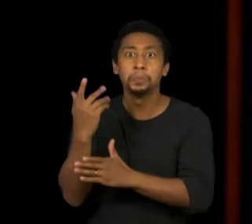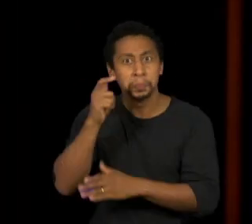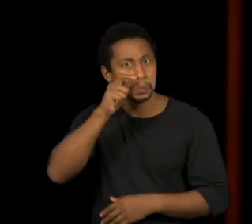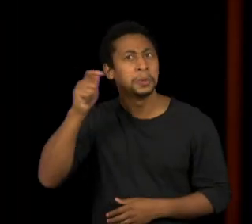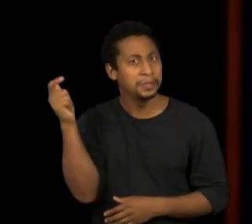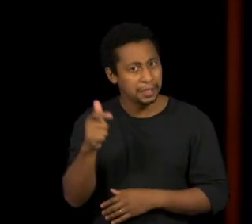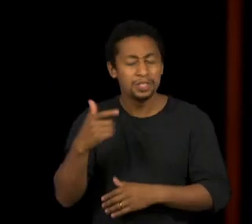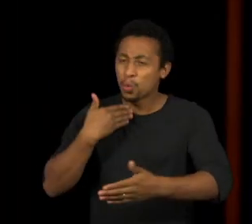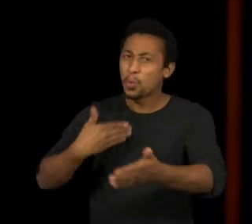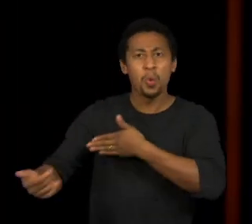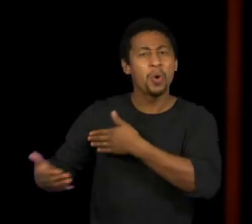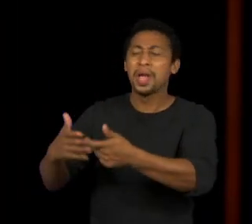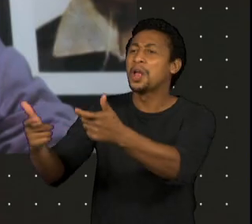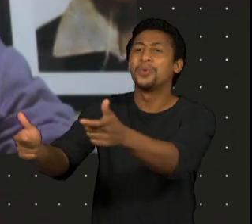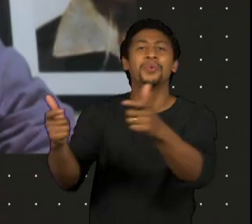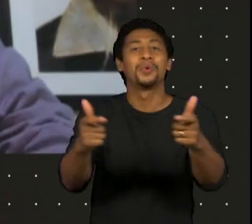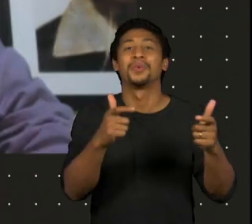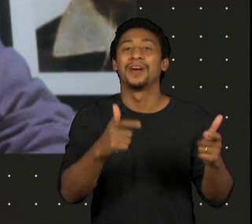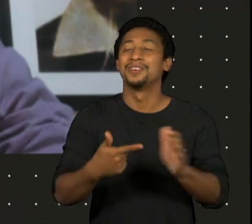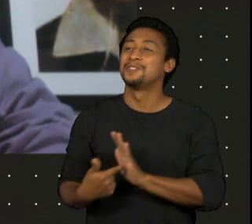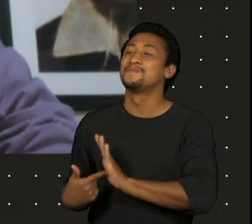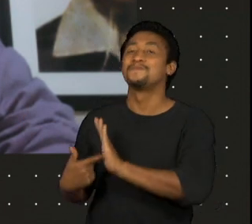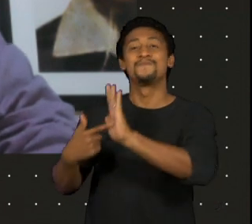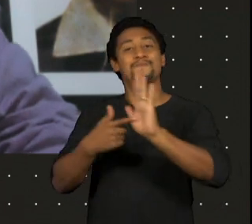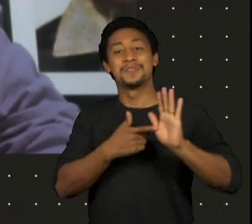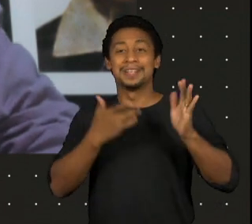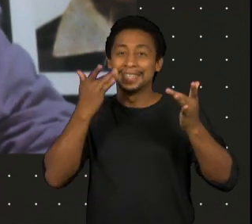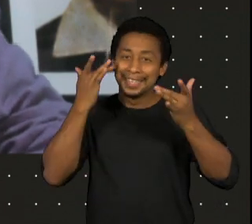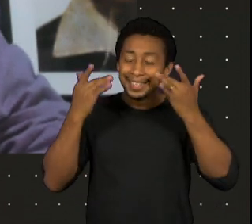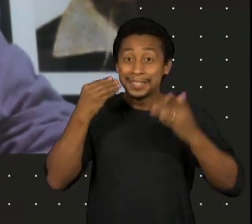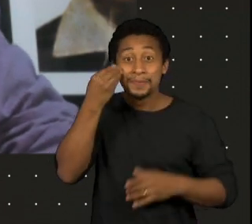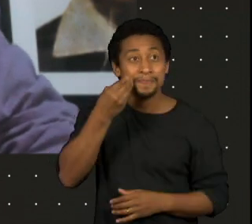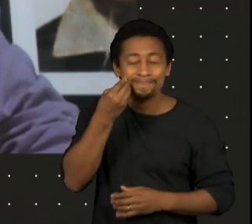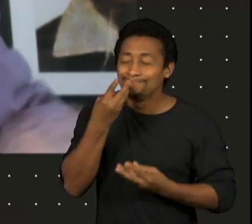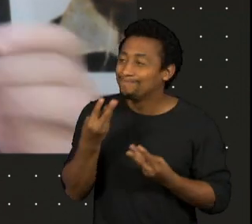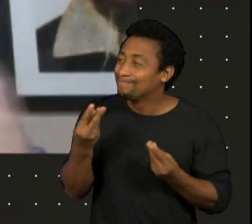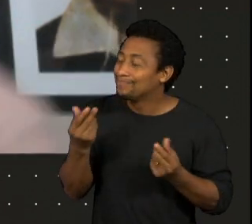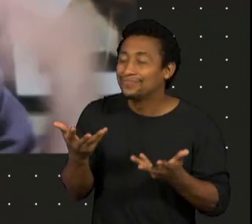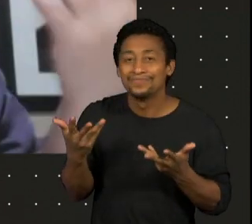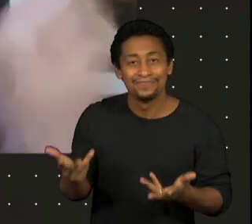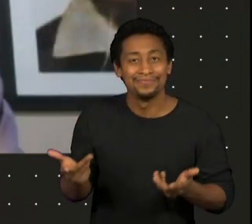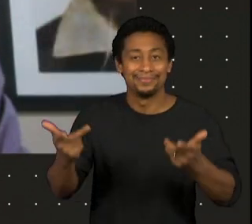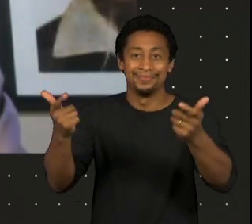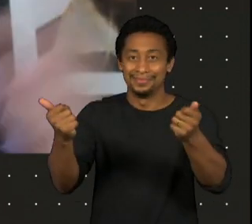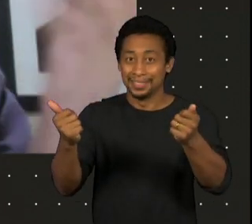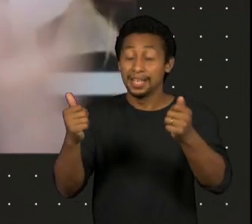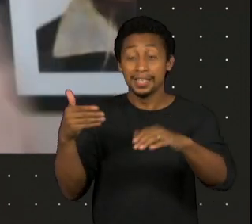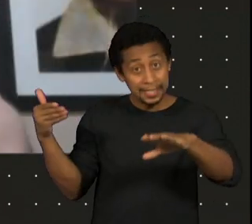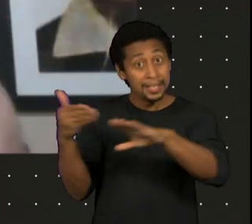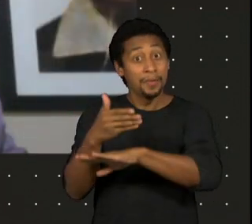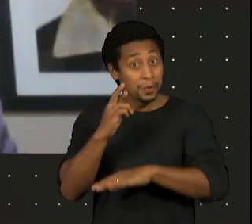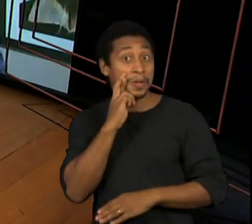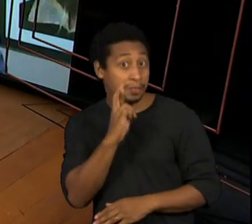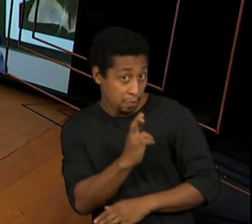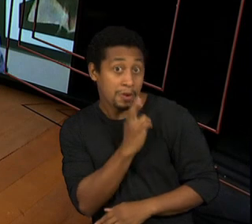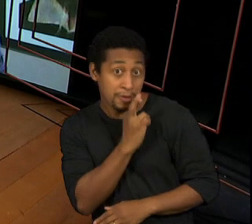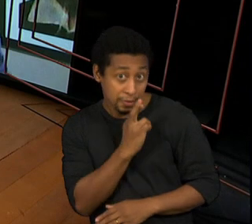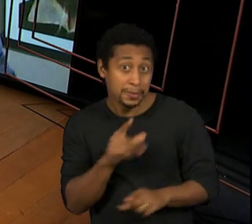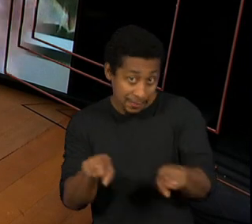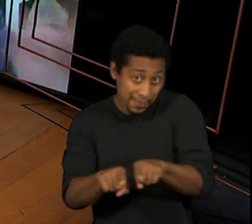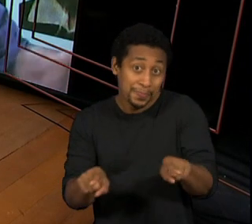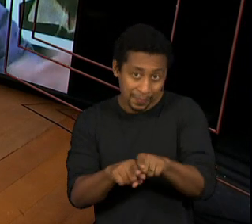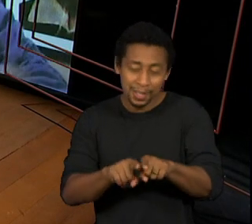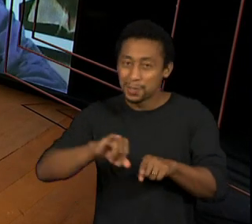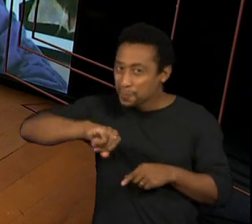lugar, teve experiências fantásticas. gente chegou a fazer, por exemplo, nos restaurantes, era simplesmente que a gente usava muito a